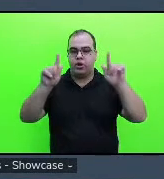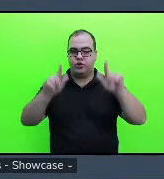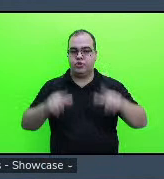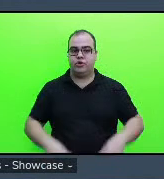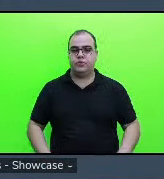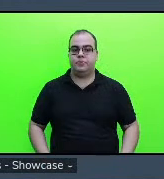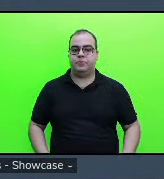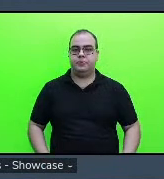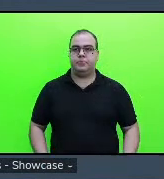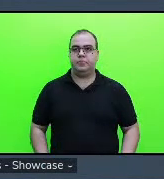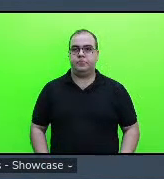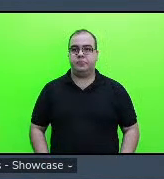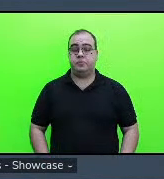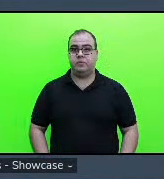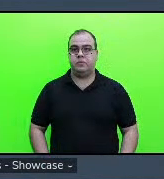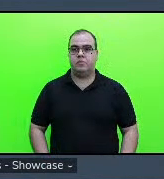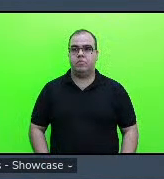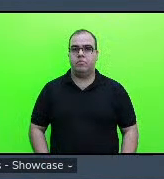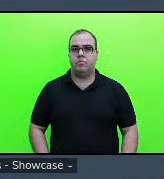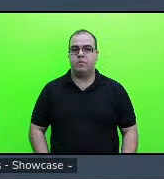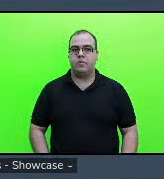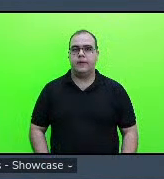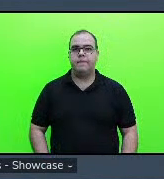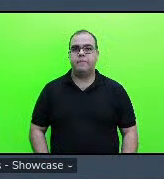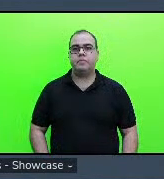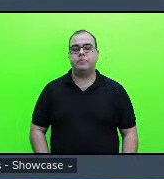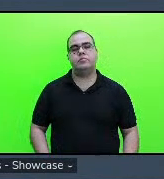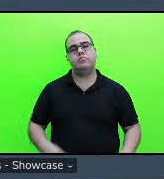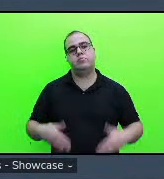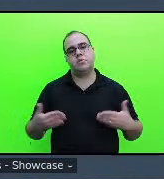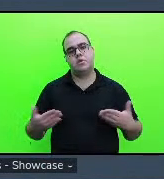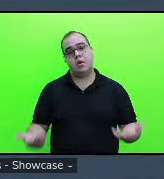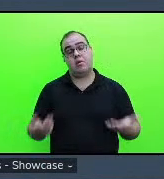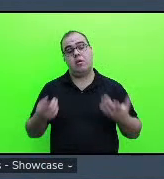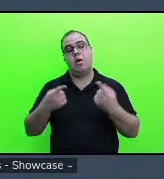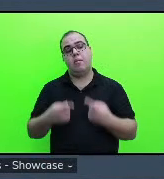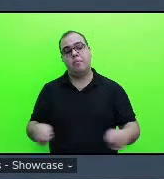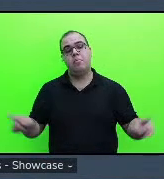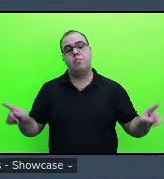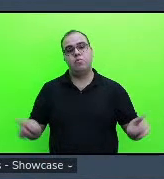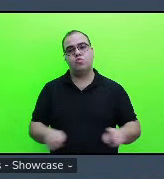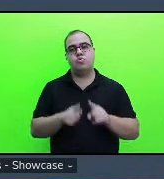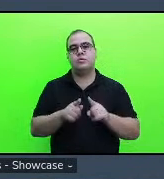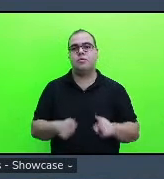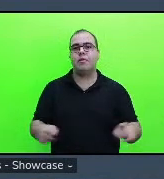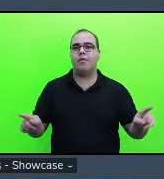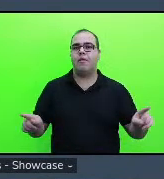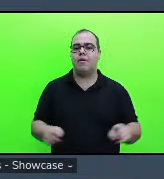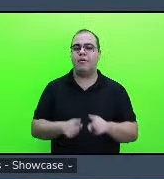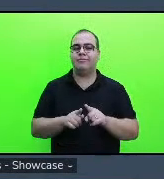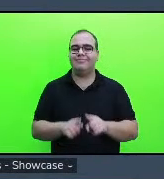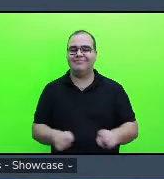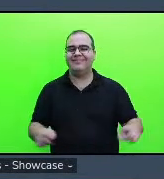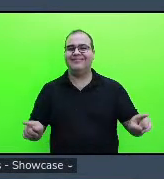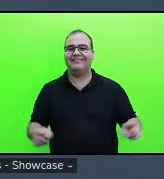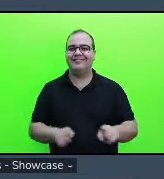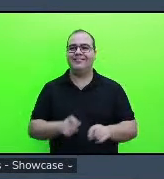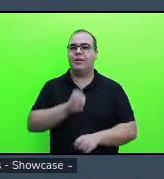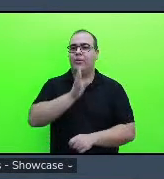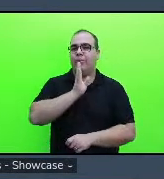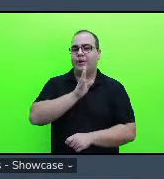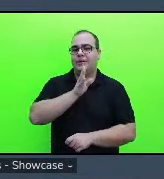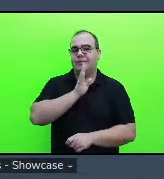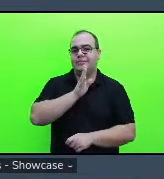nas considerações finais a gente colocou que a música ela é um conhecimento clássico que deve ser sempre